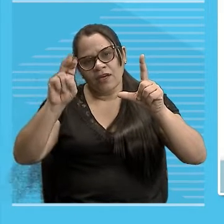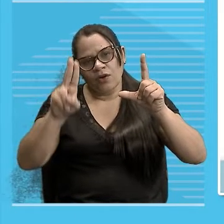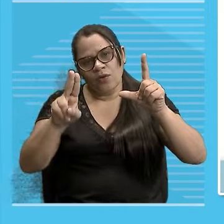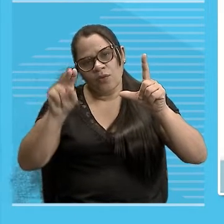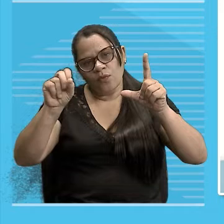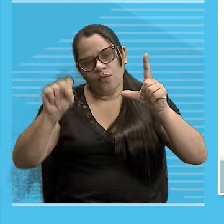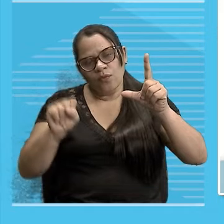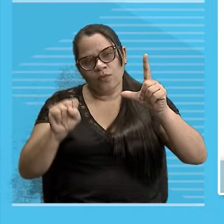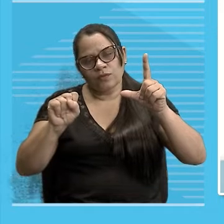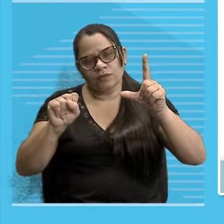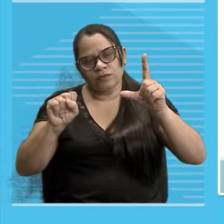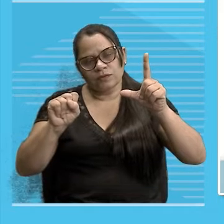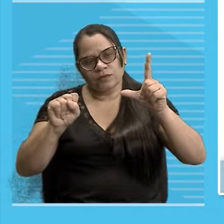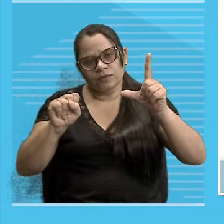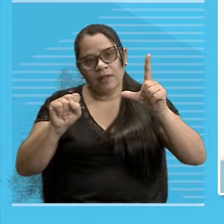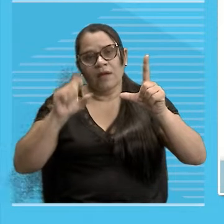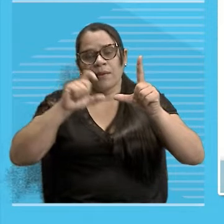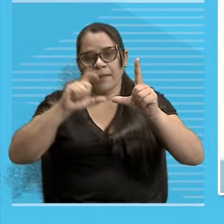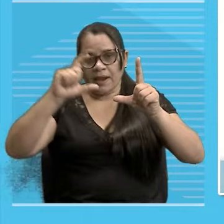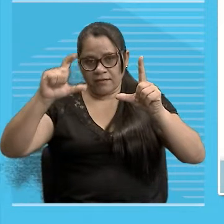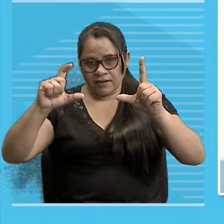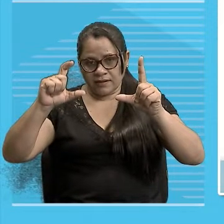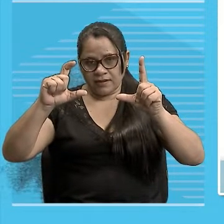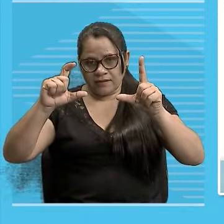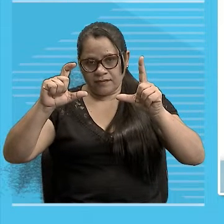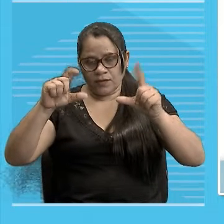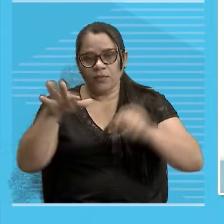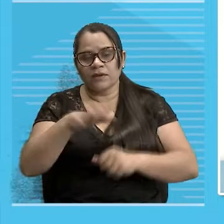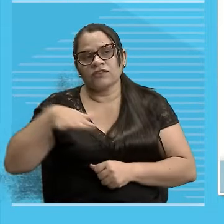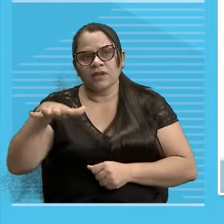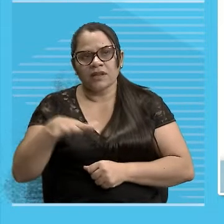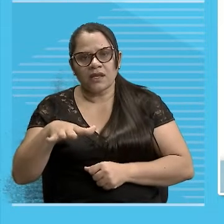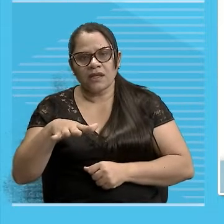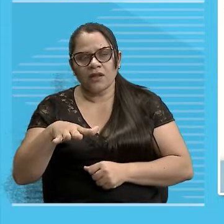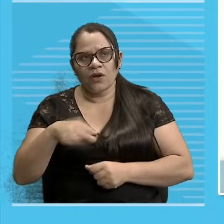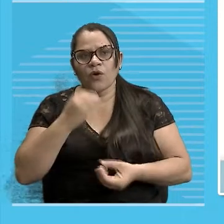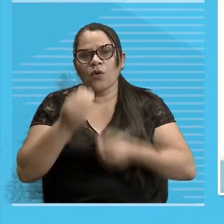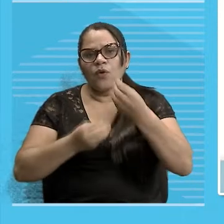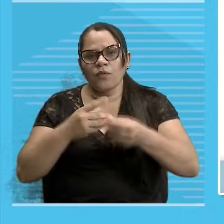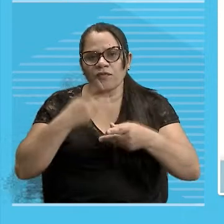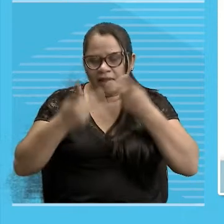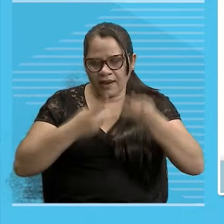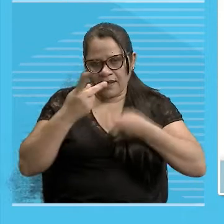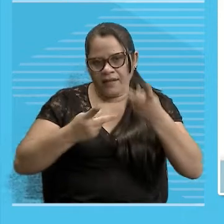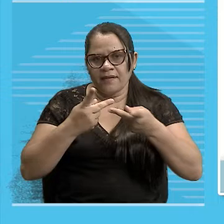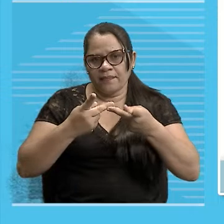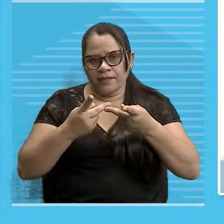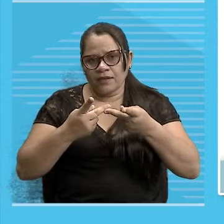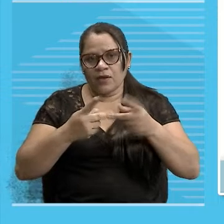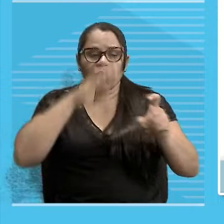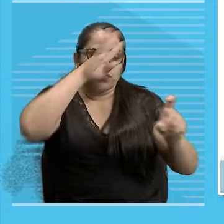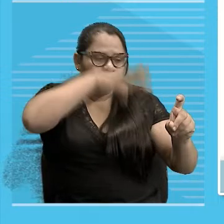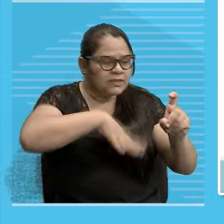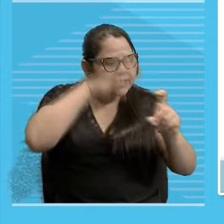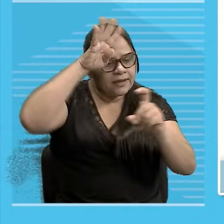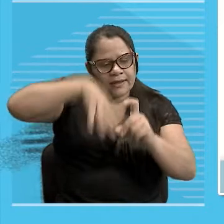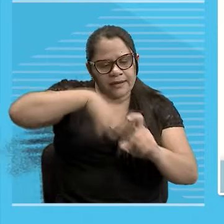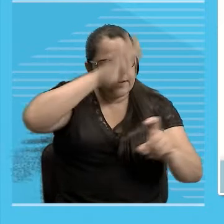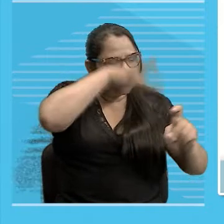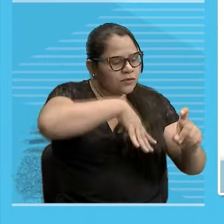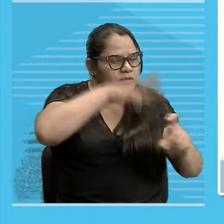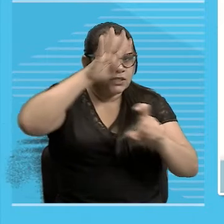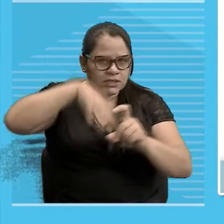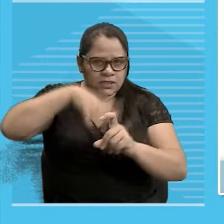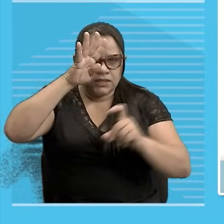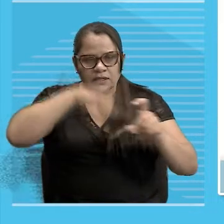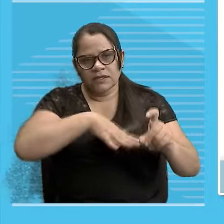A essa palavra palavra de uma maneira Genérica Por exemplo Você vai falar Os deuses do Olimpo Claro que essa palavra aí Deuses Ela